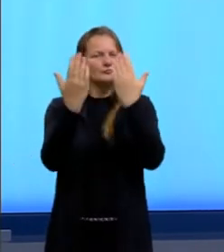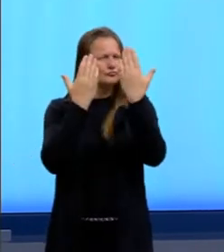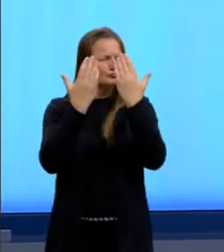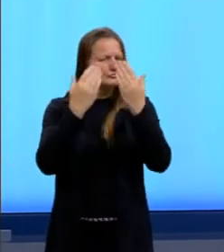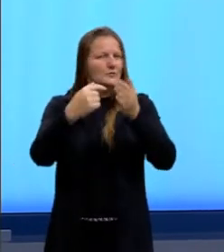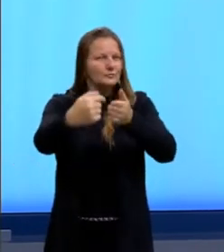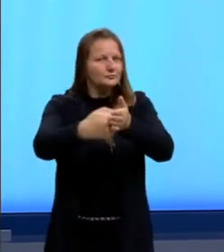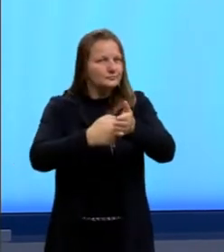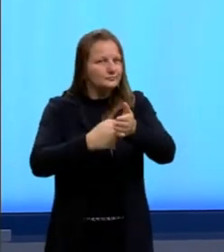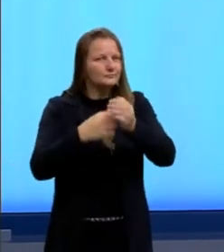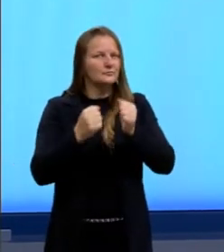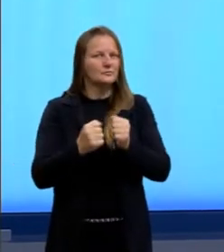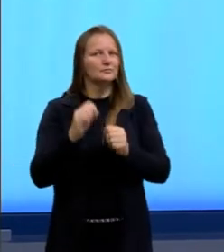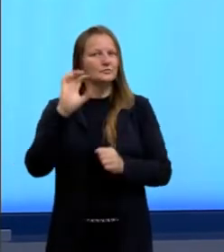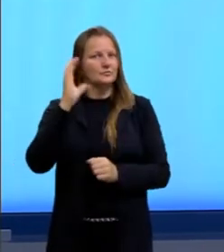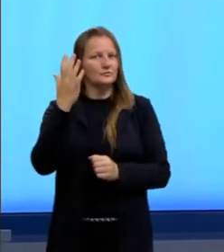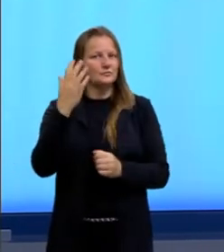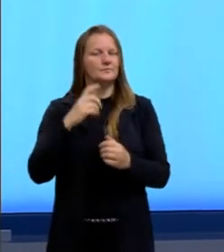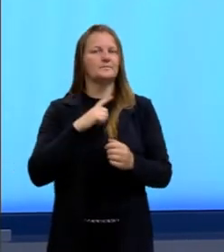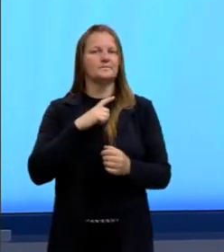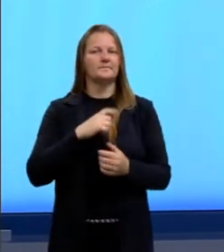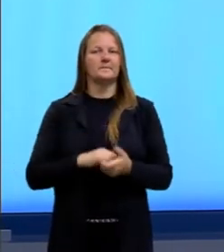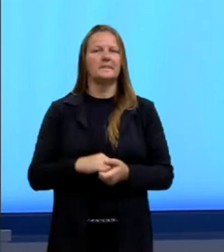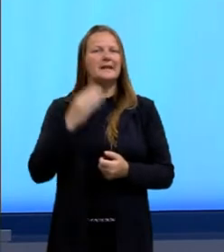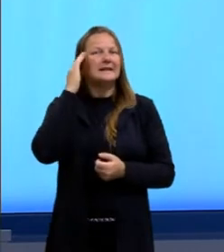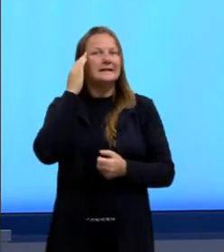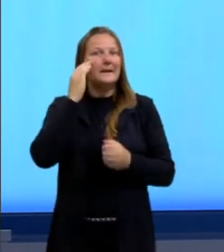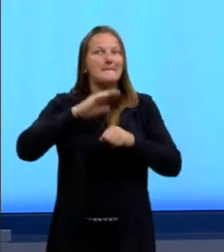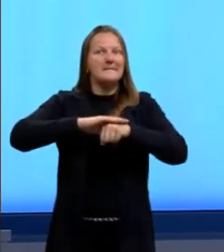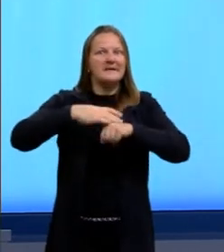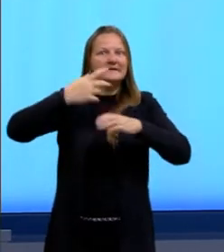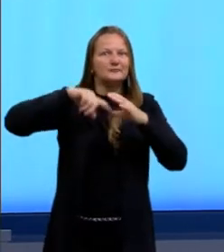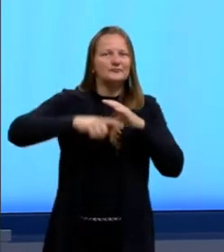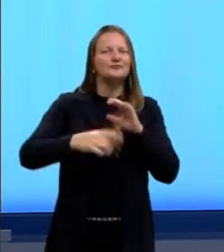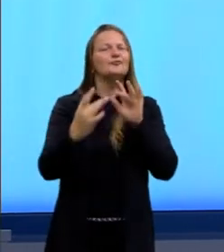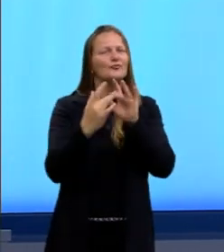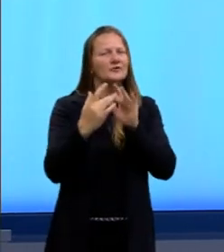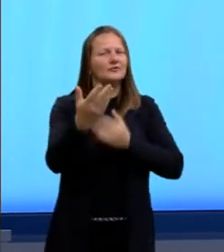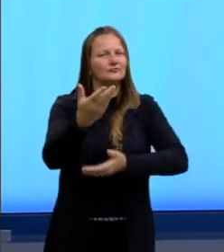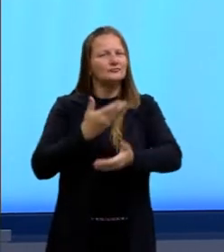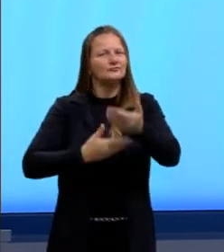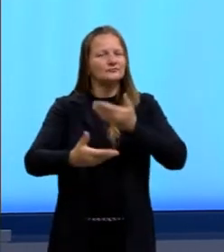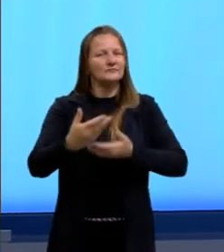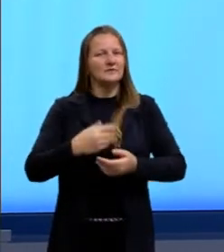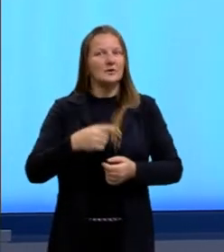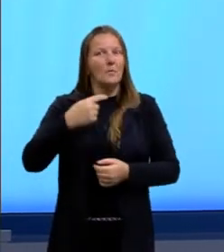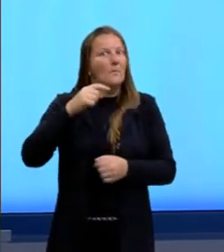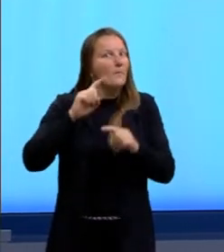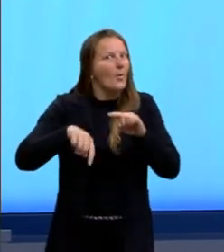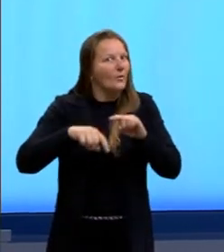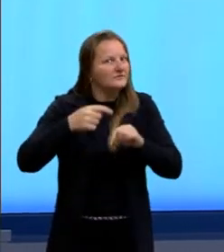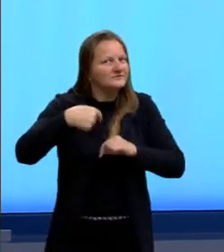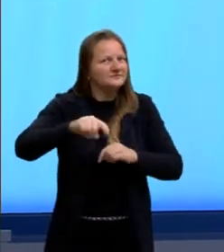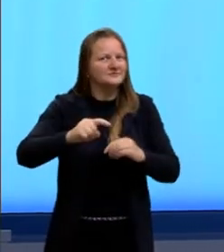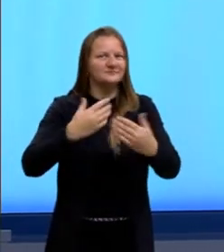solucionar, entender um pouco melhor, entra em contato, não vai para tua prova com dúvida, certo?